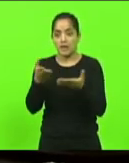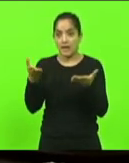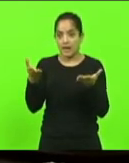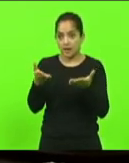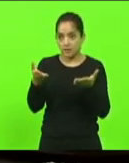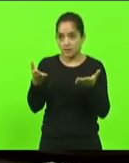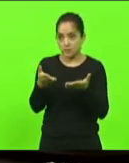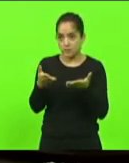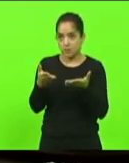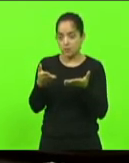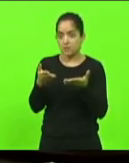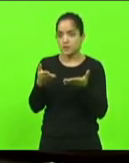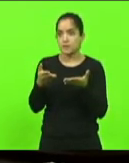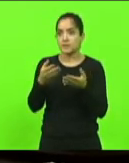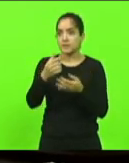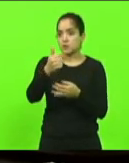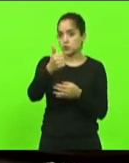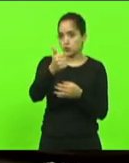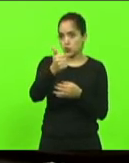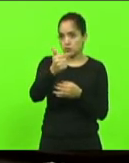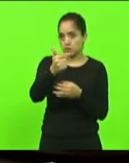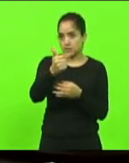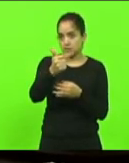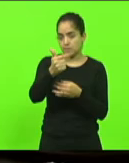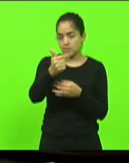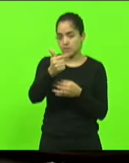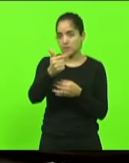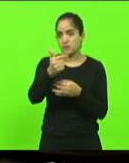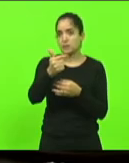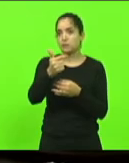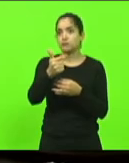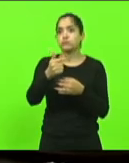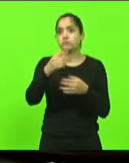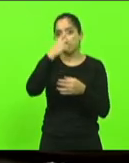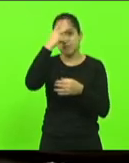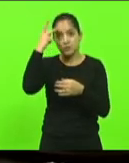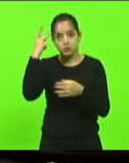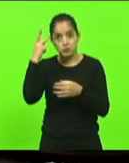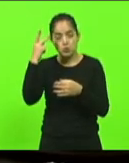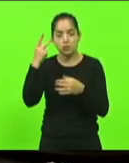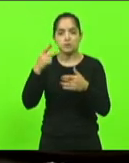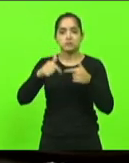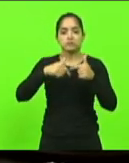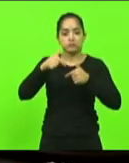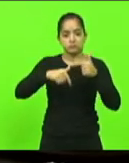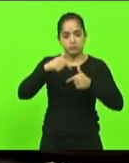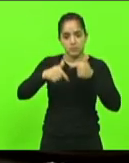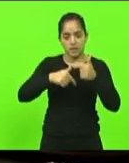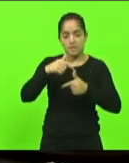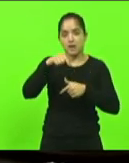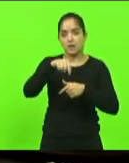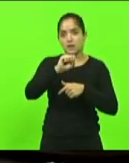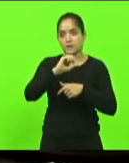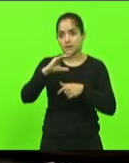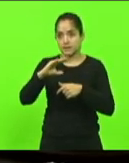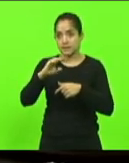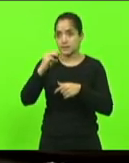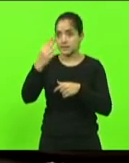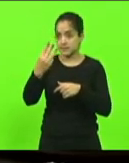são 12 mil apicultores que atuam no estado com 350